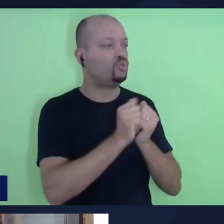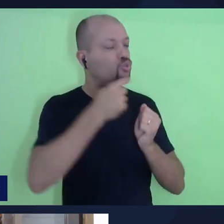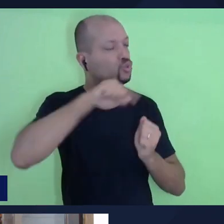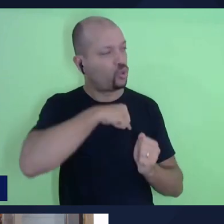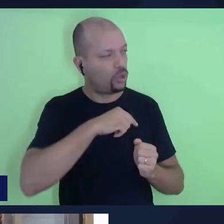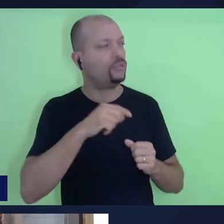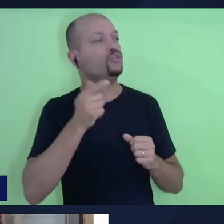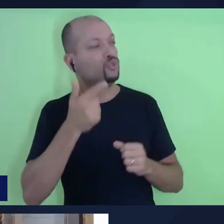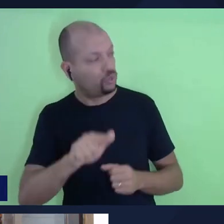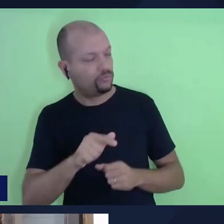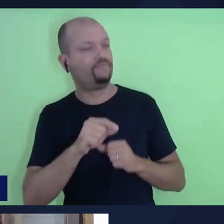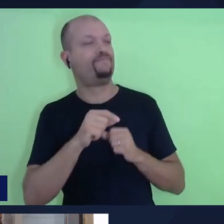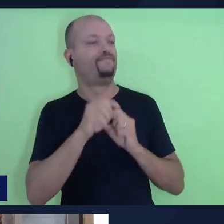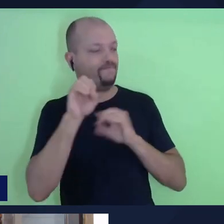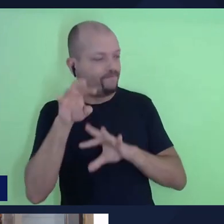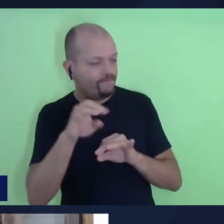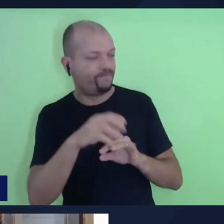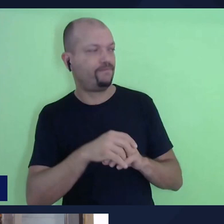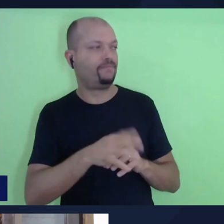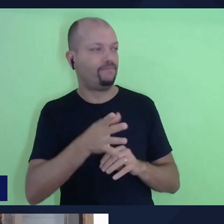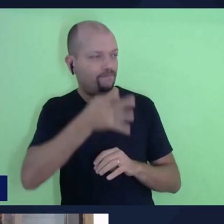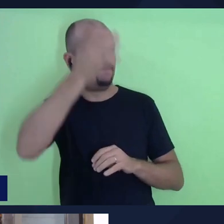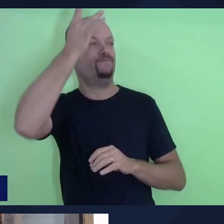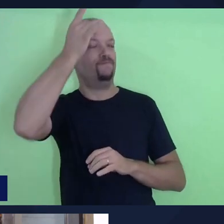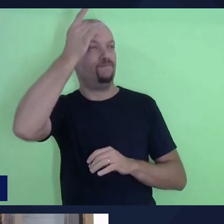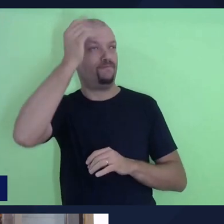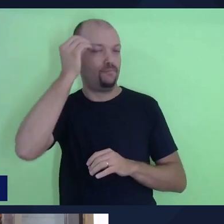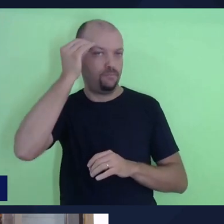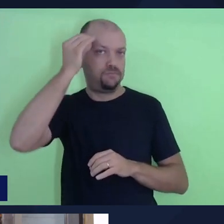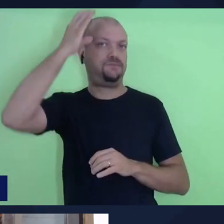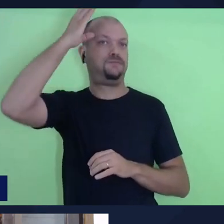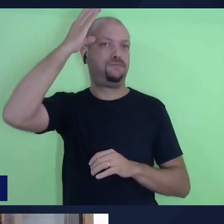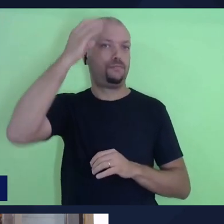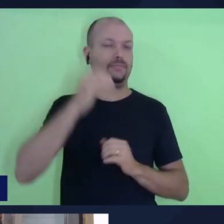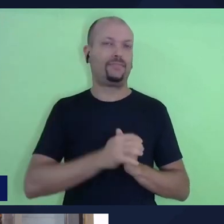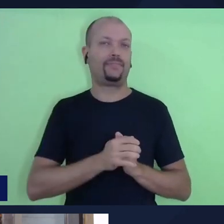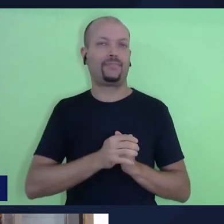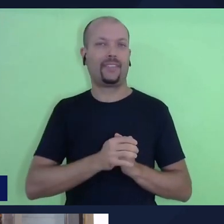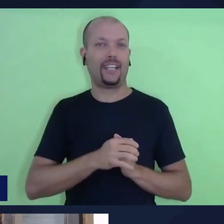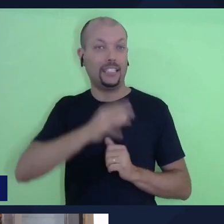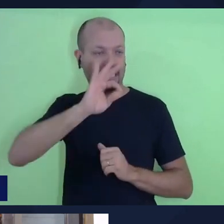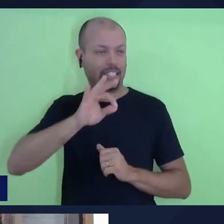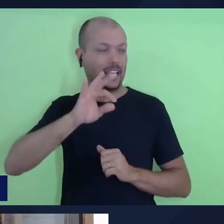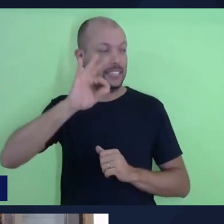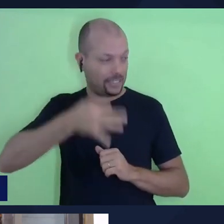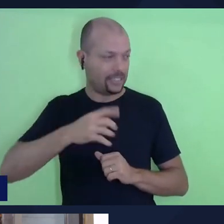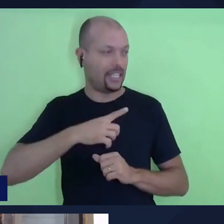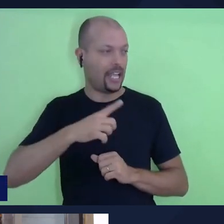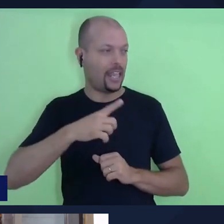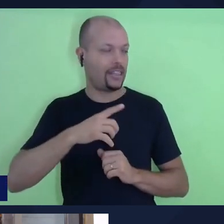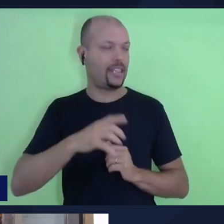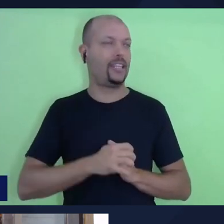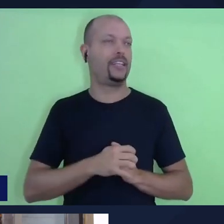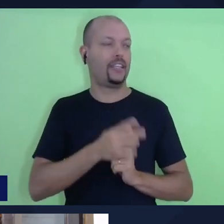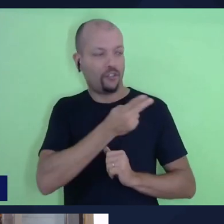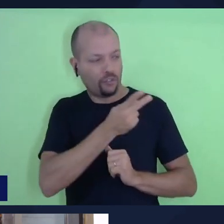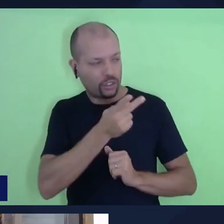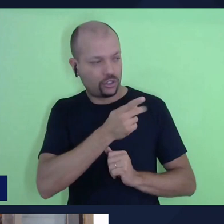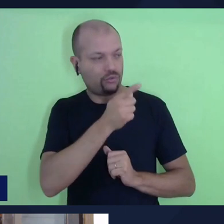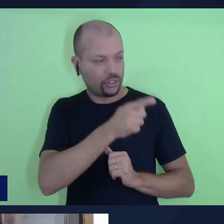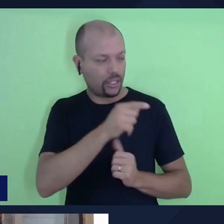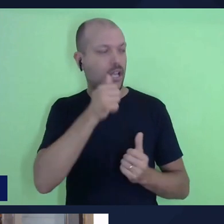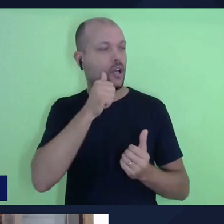trazendo conhecimento, tenho certeza que você e a doutora Naomi serão uma benção também na nossa querida faculdade adventista da Amazônia